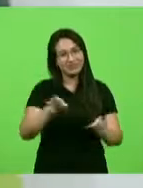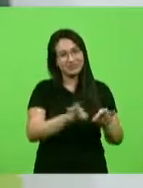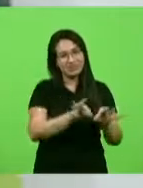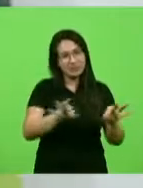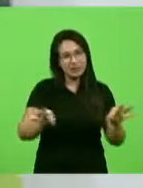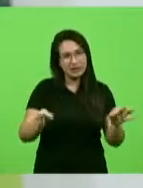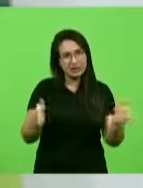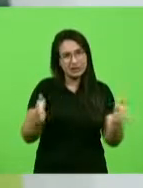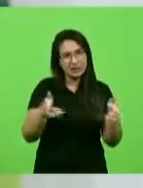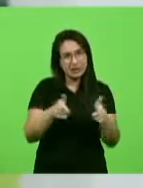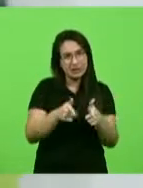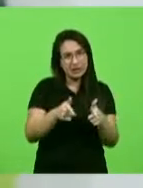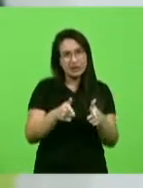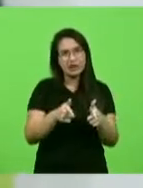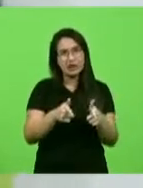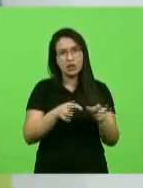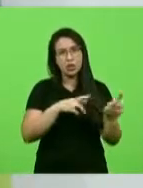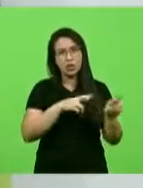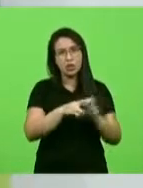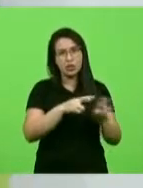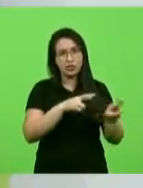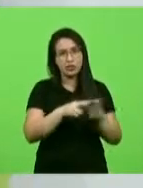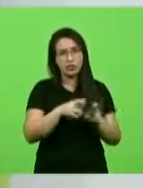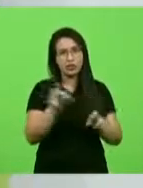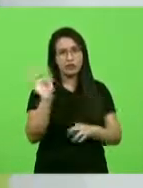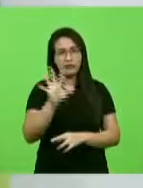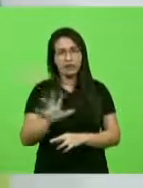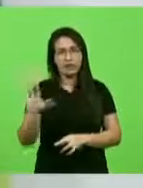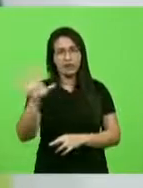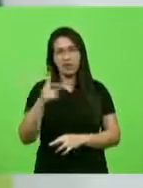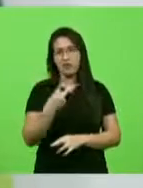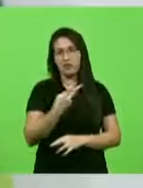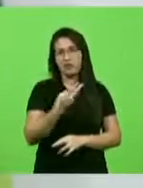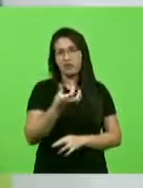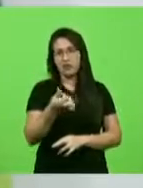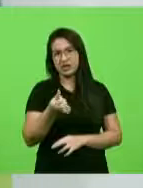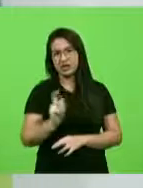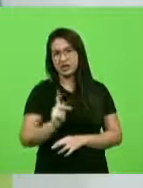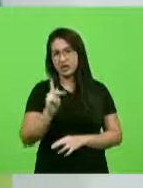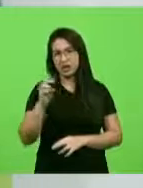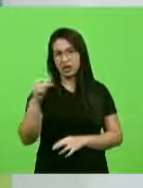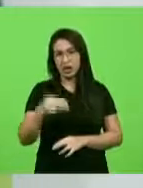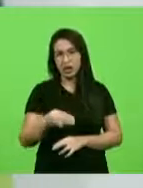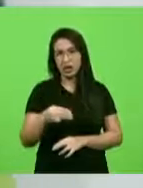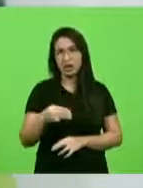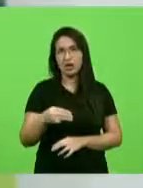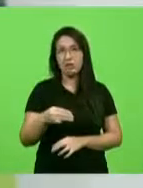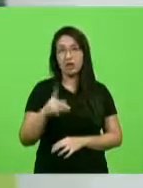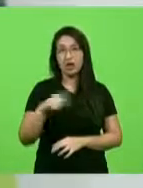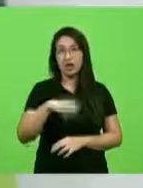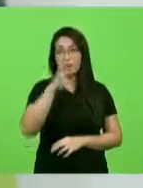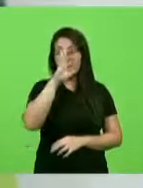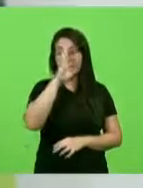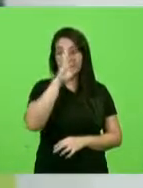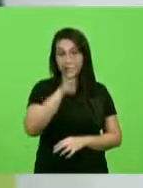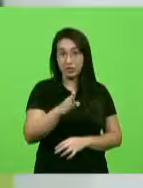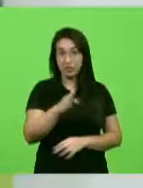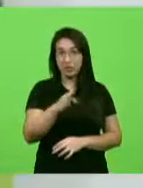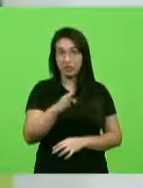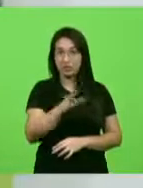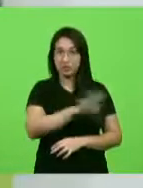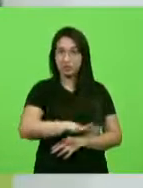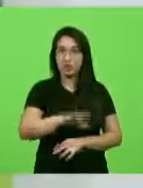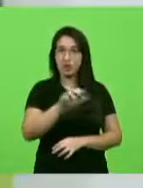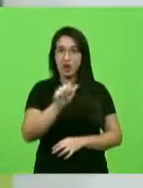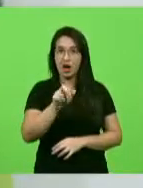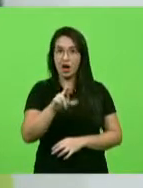federal são cerca de 26 quilômetros ali o que eu preciso se dar uma prioridade muito grande que é a região de Araquari